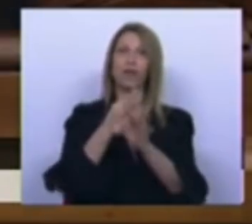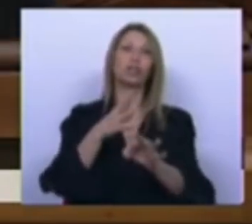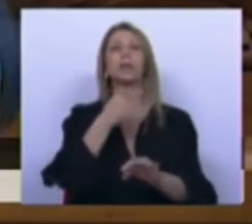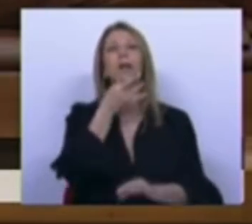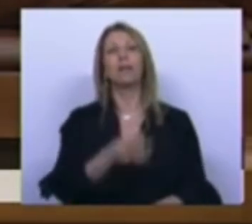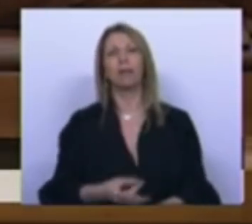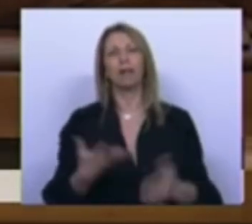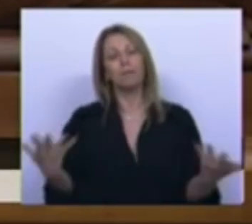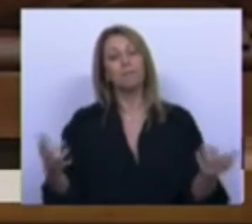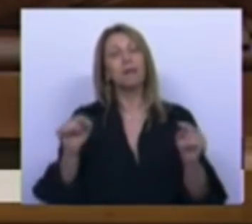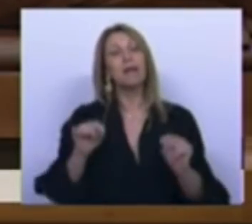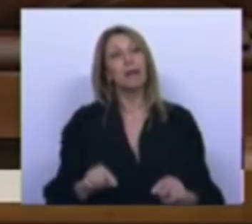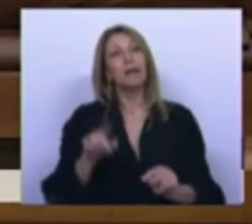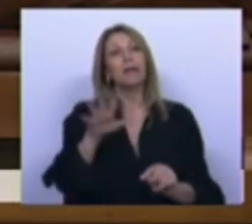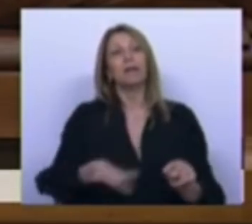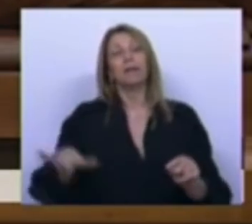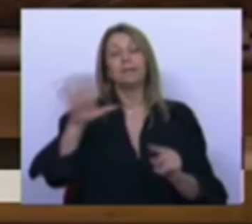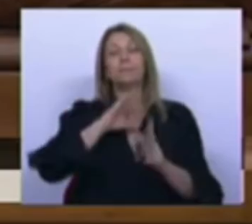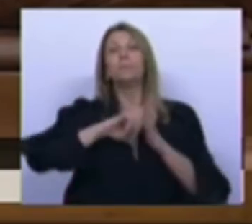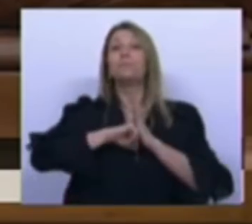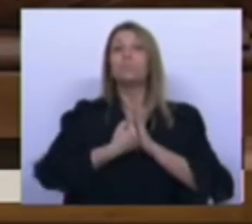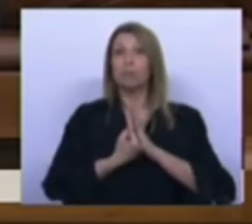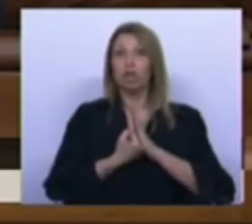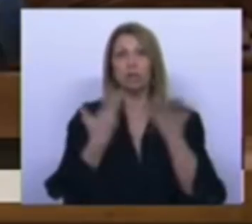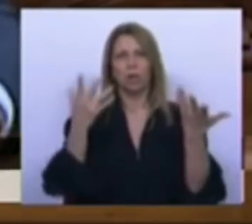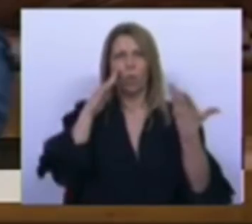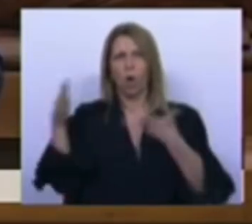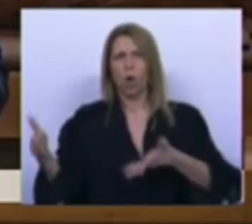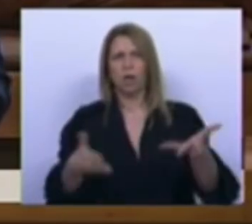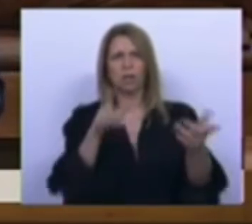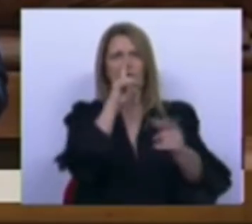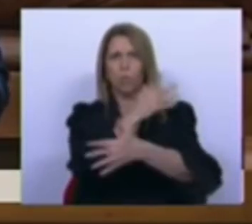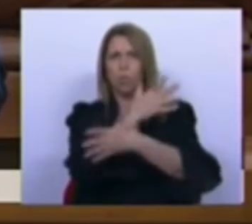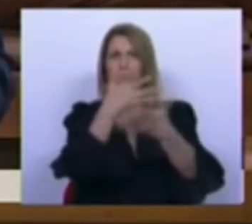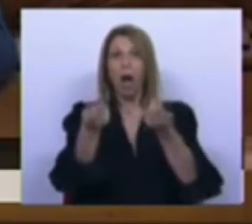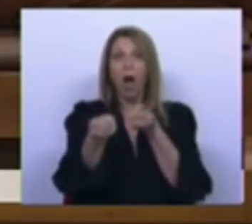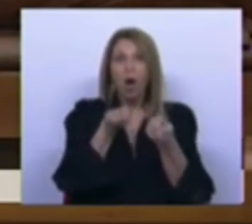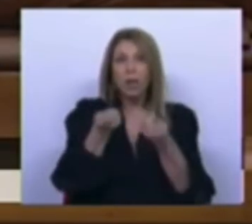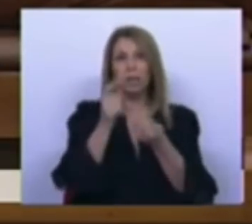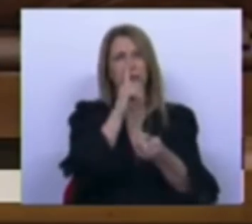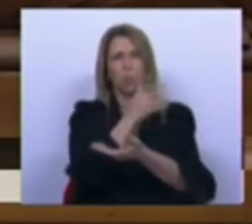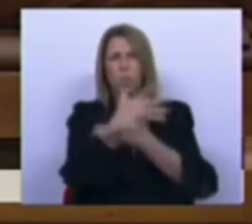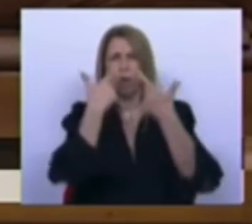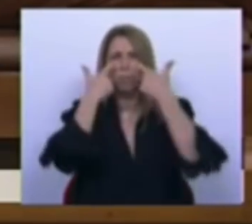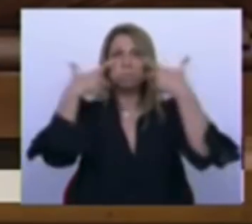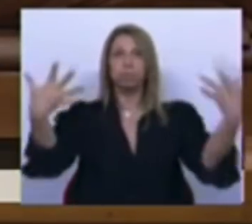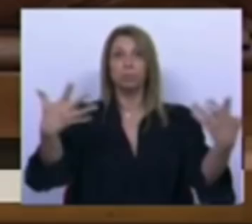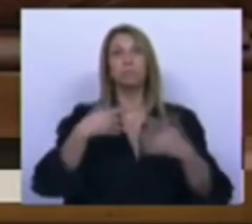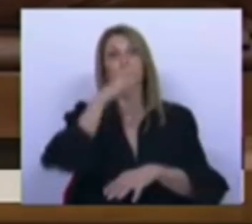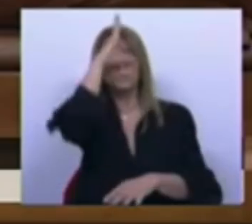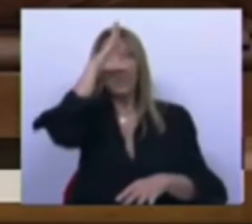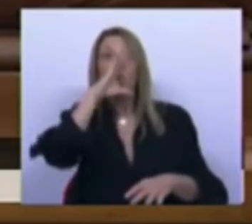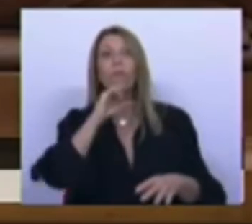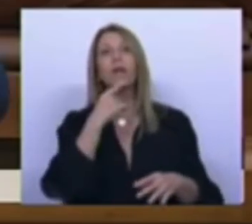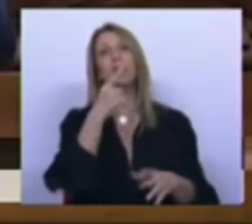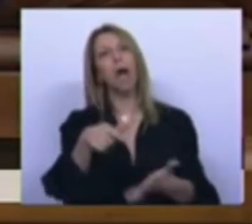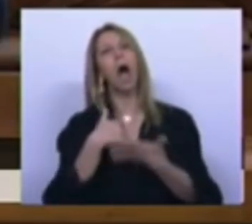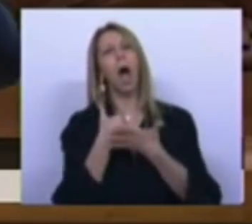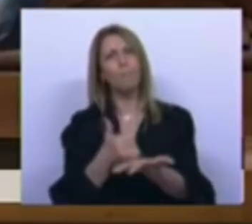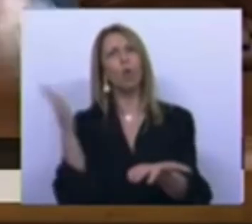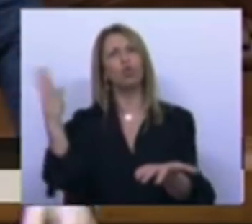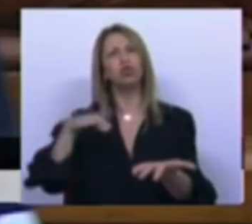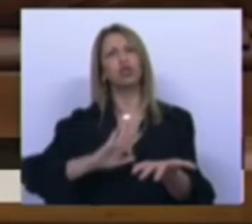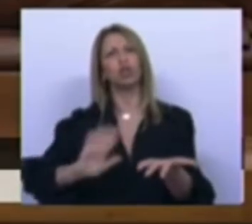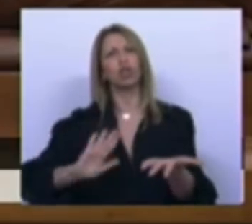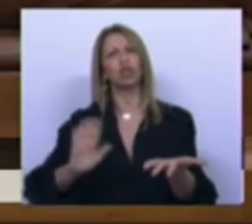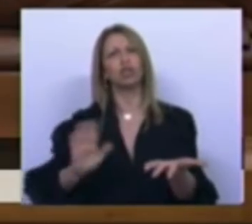o estado de emergência da total desorientação e desorganização. É um governo que diz que os apoios já chegaram a